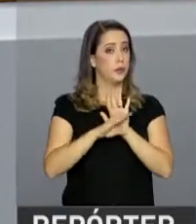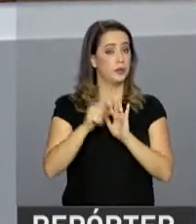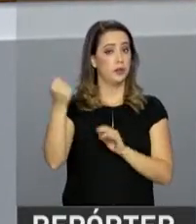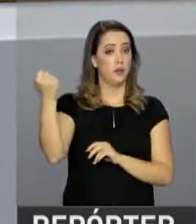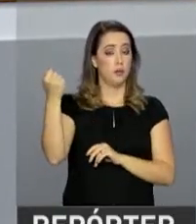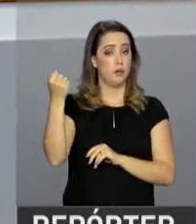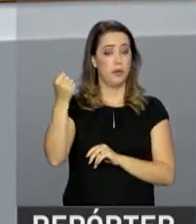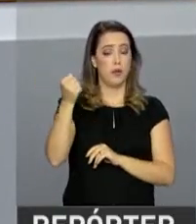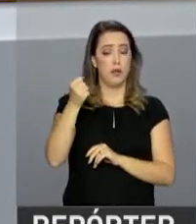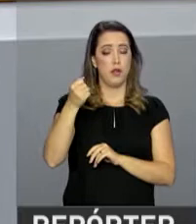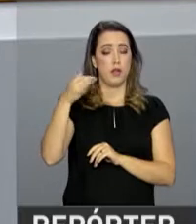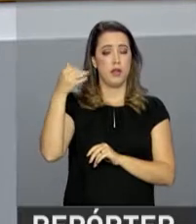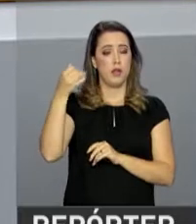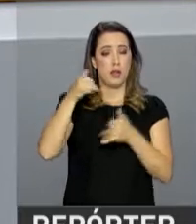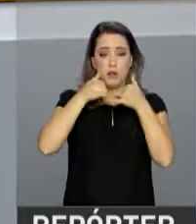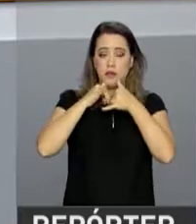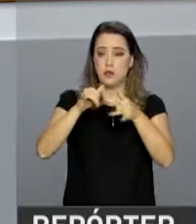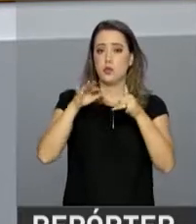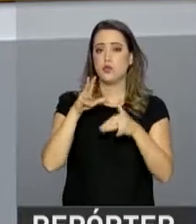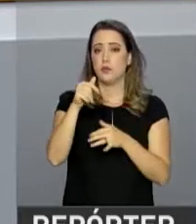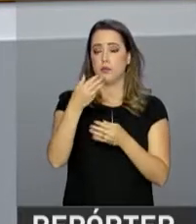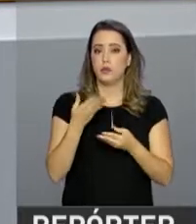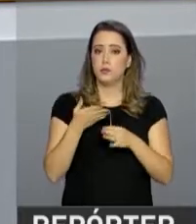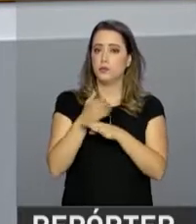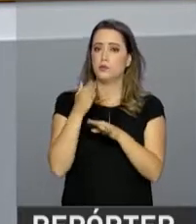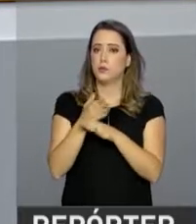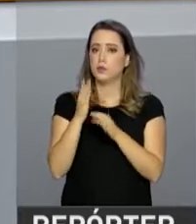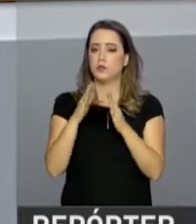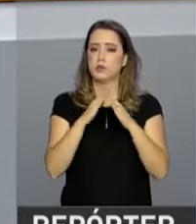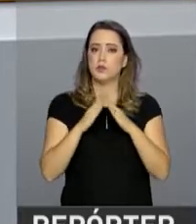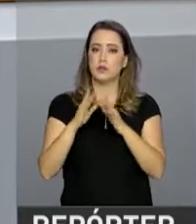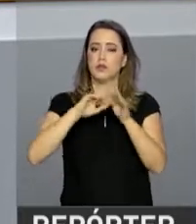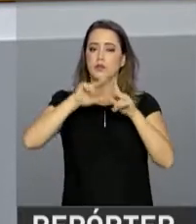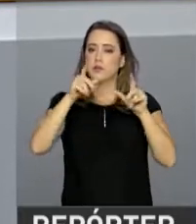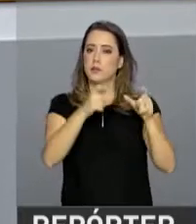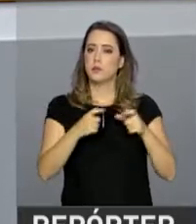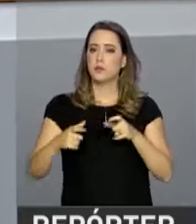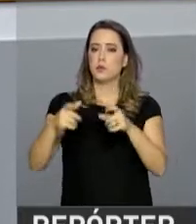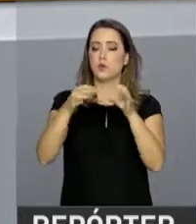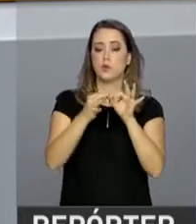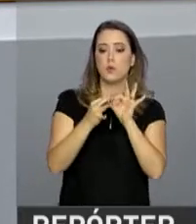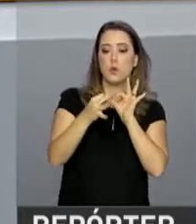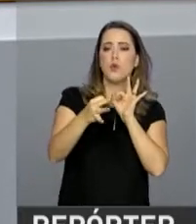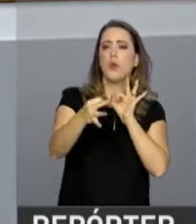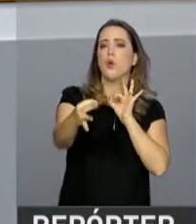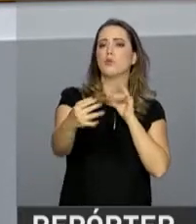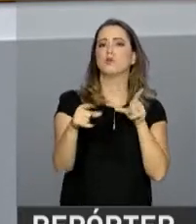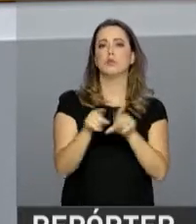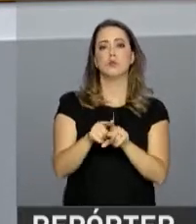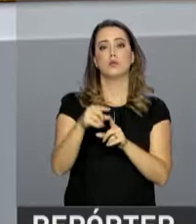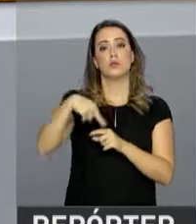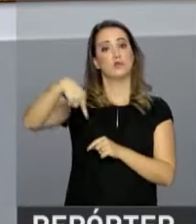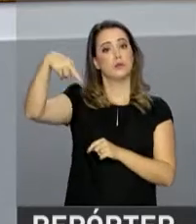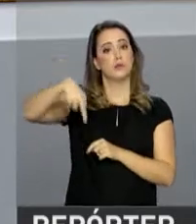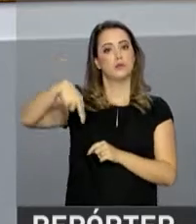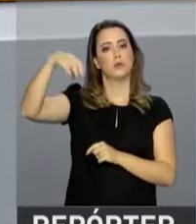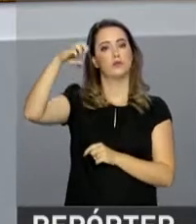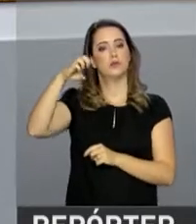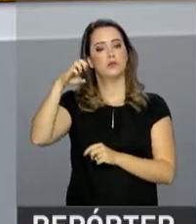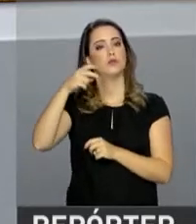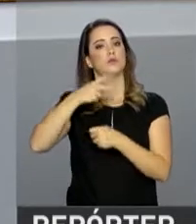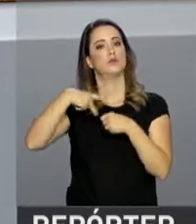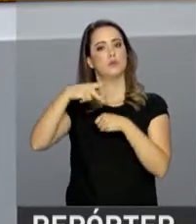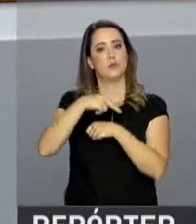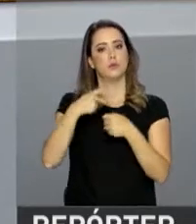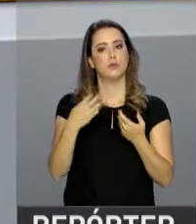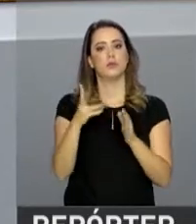governo garante que a luz elétrica entre na casa de mais pessoas que vivem em localidades isoladas do norte e nordeste do país,